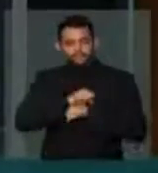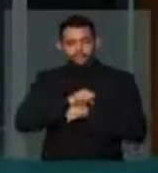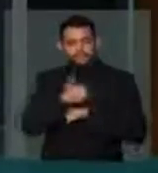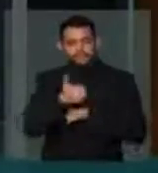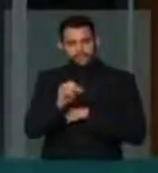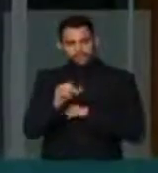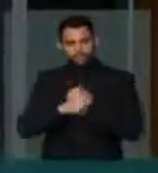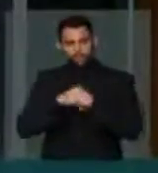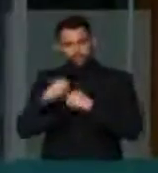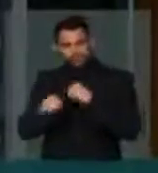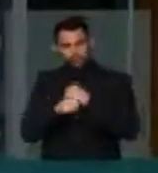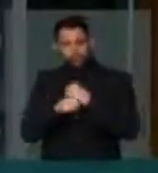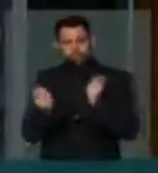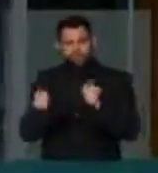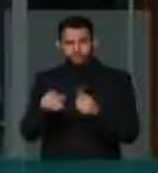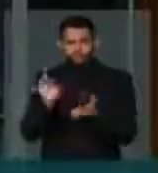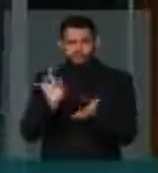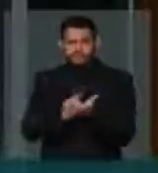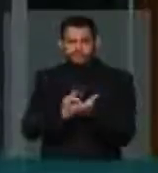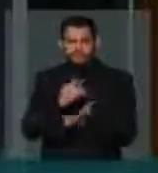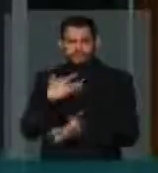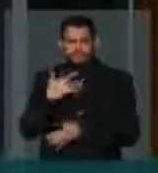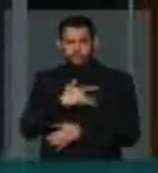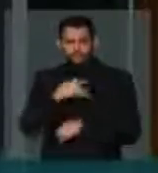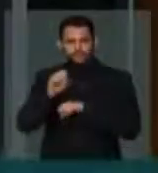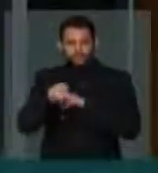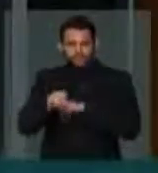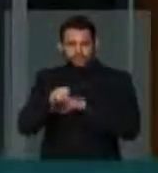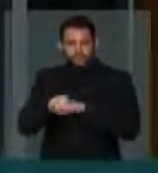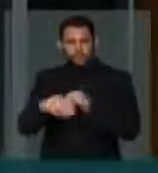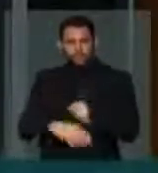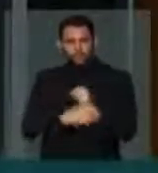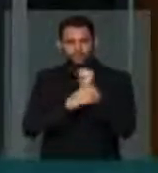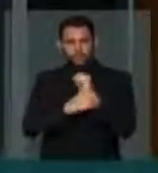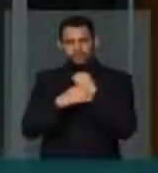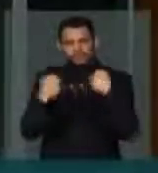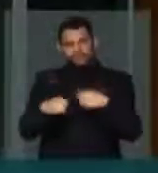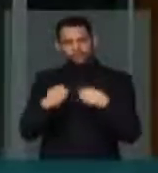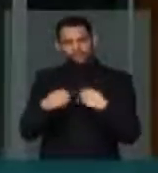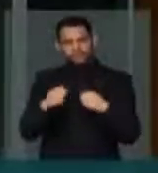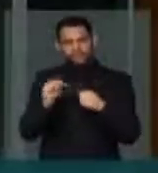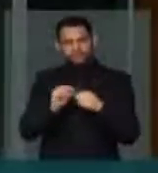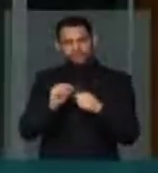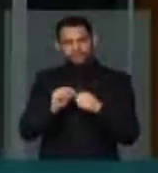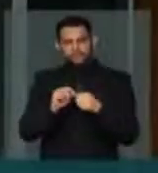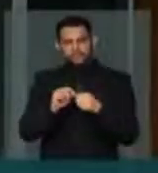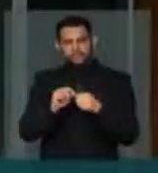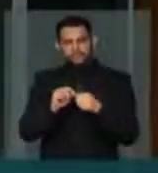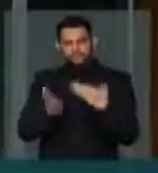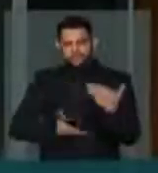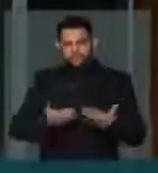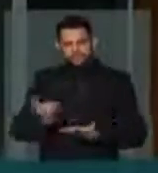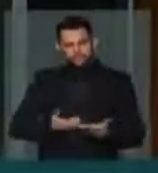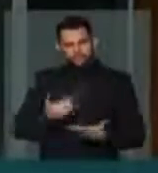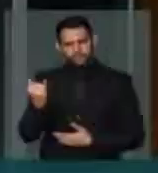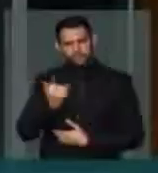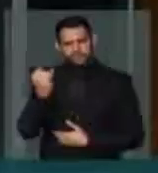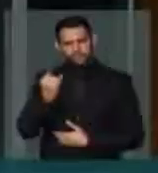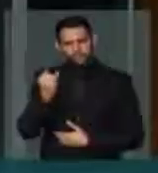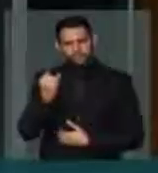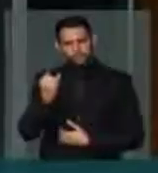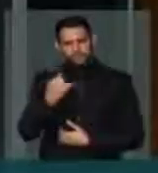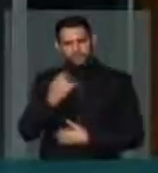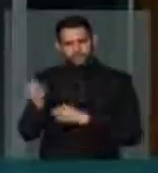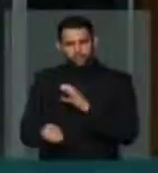anos e com certeza como a saúde, educação e a segurança precisa ser considerado um serviço essencial para